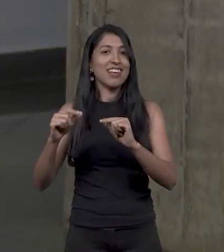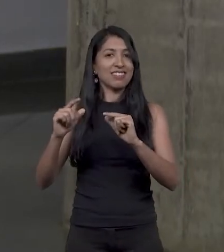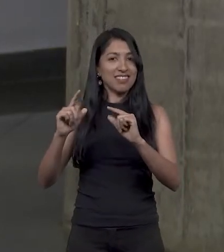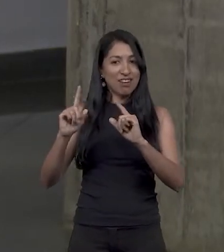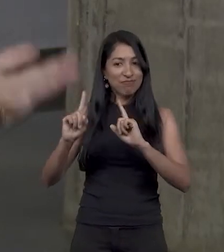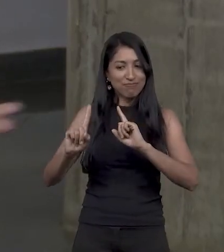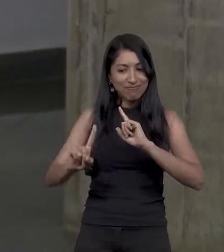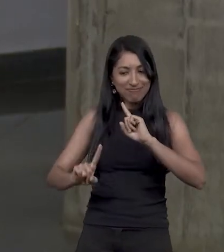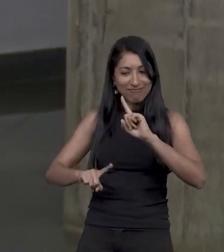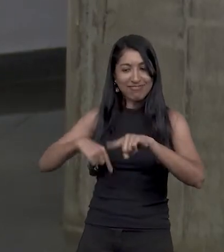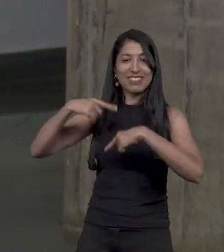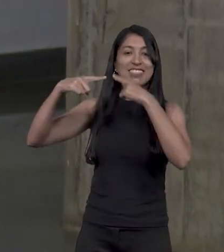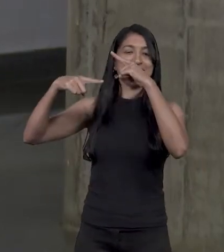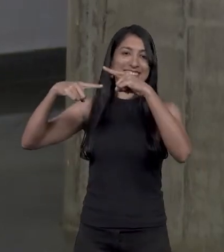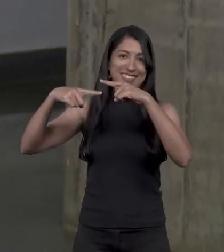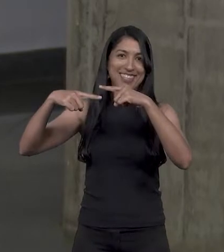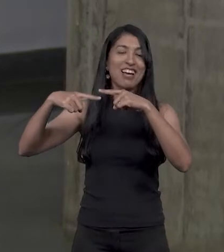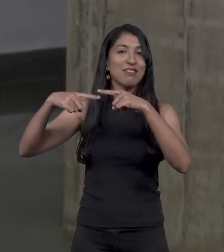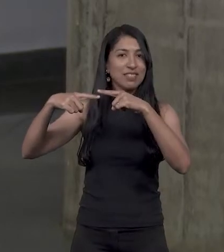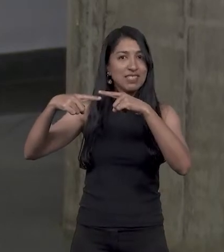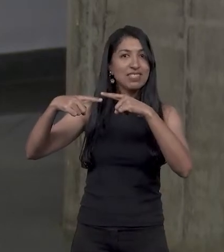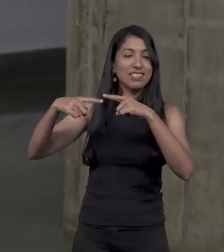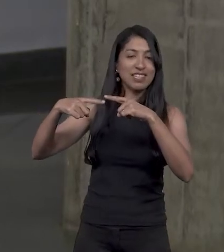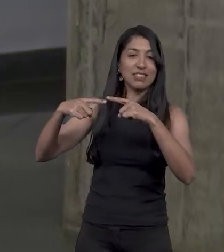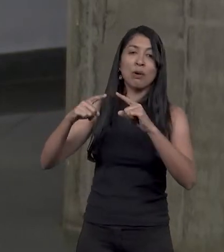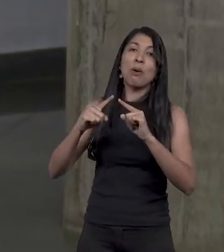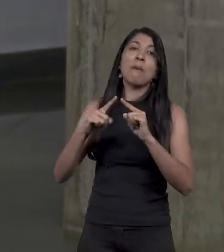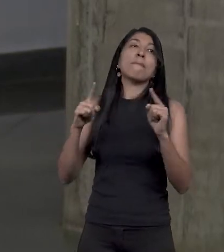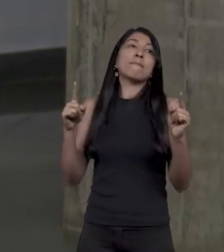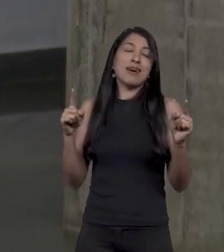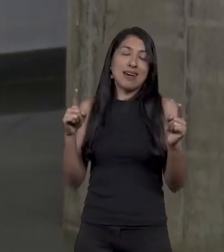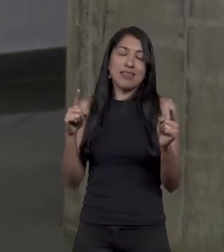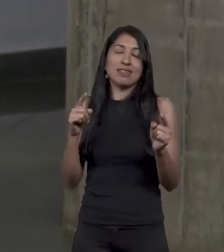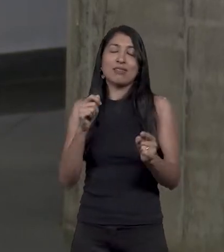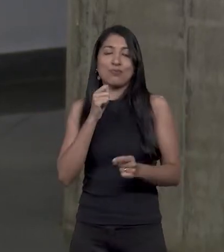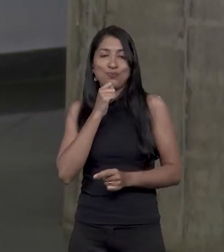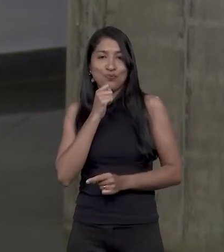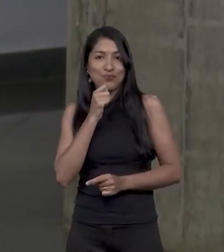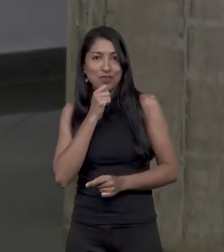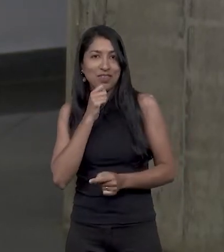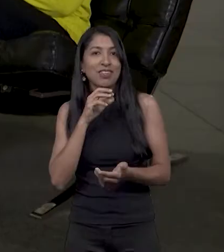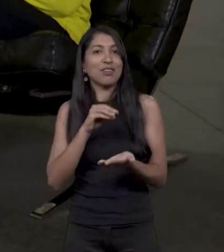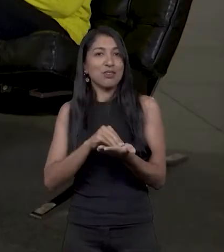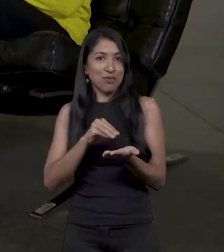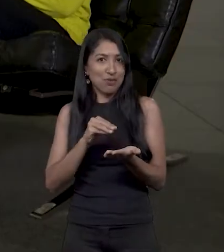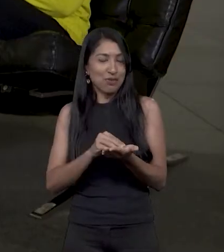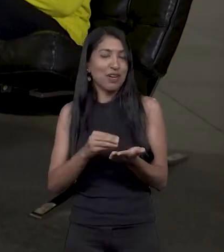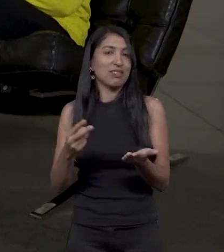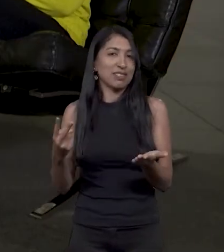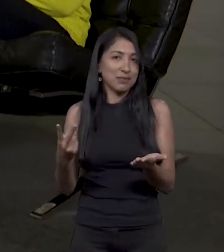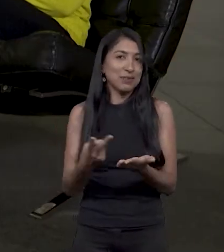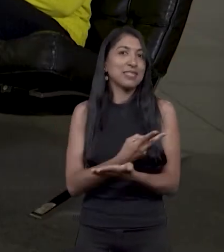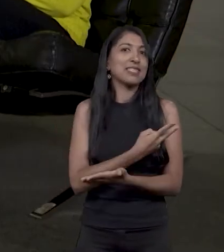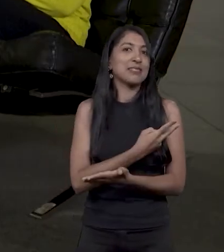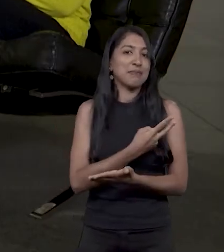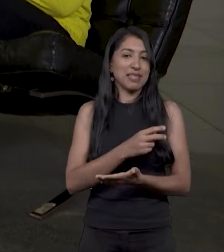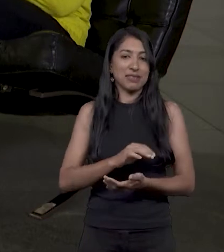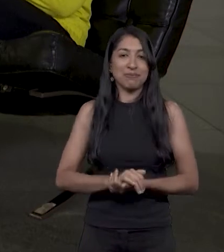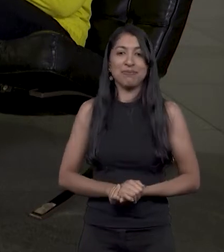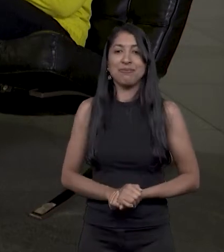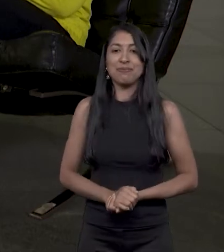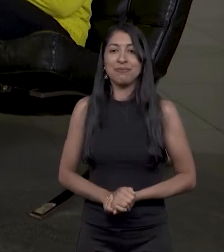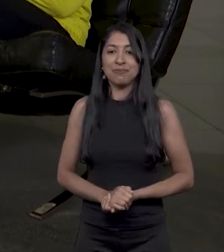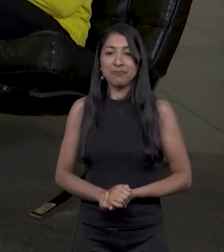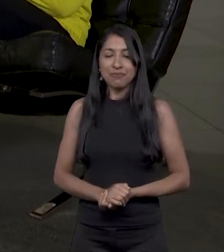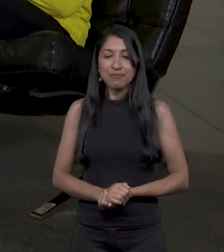para certos avanços, mas ainda tem muito a acontecer. Eu quero explorar um pouco mais